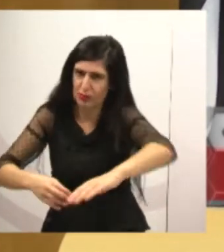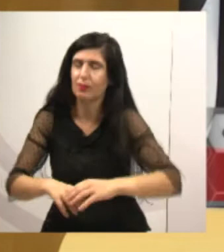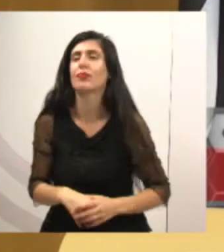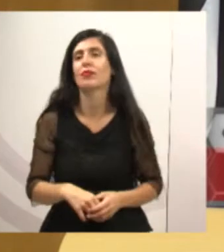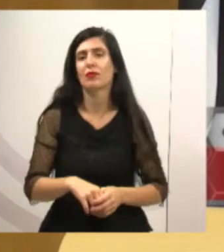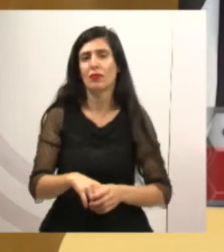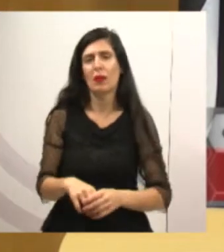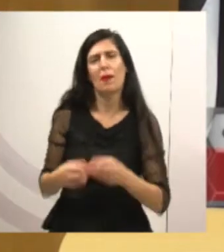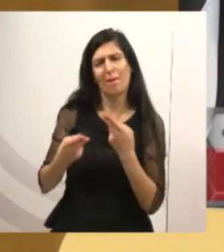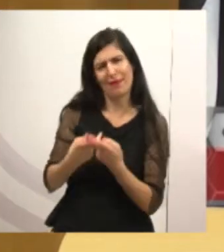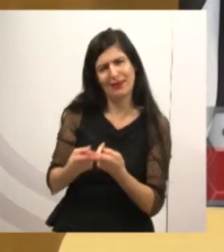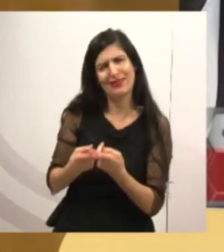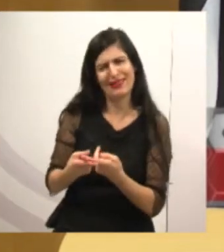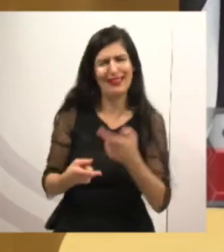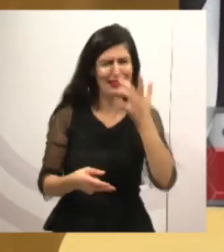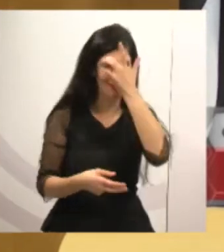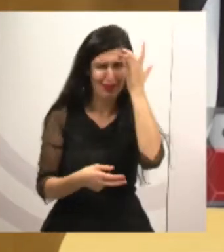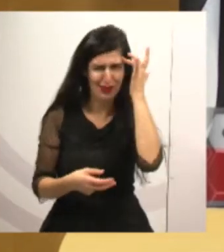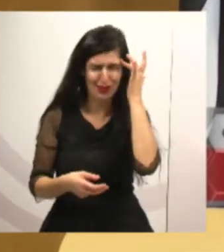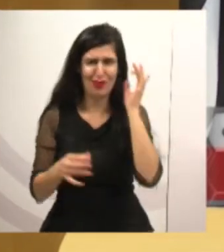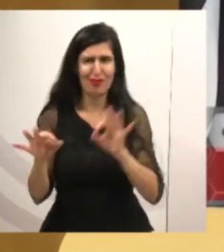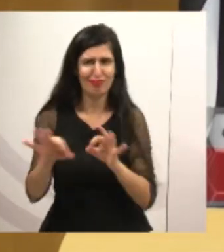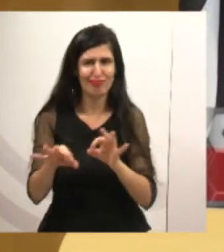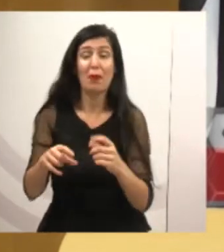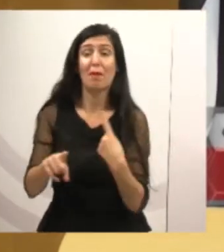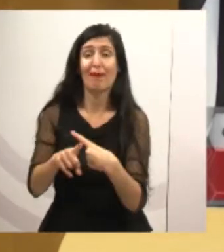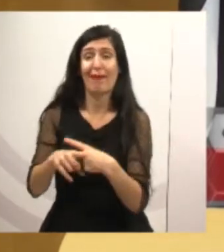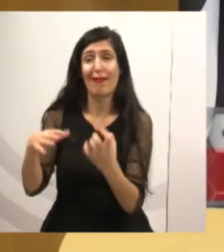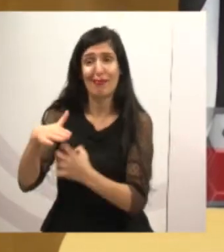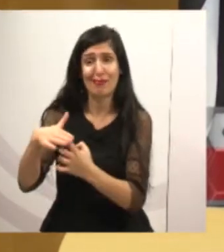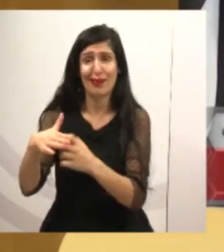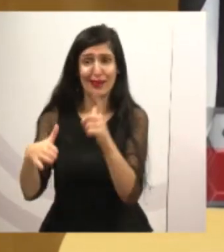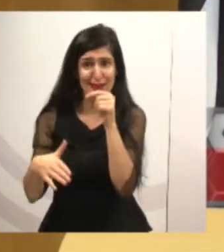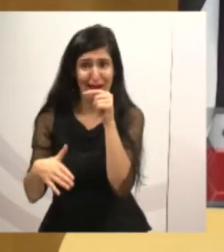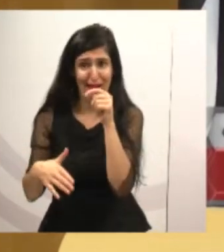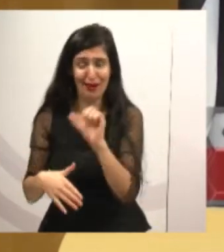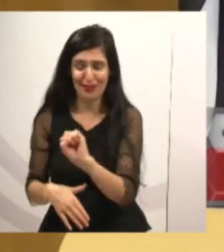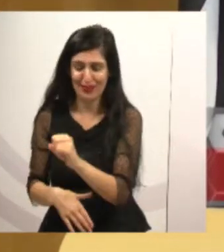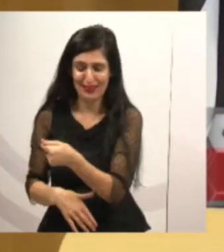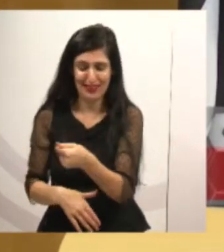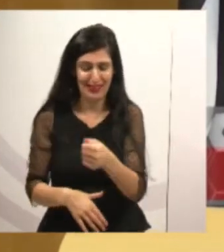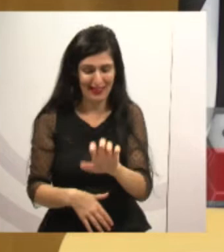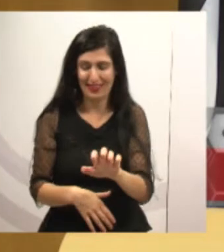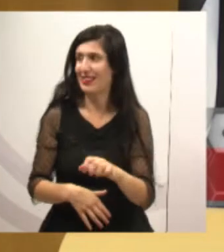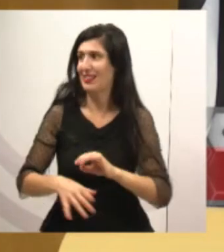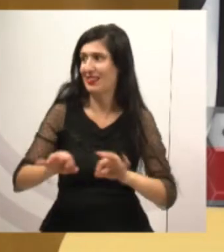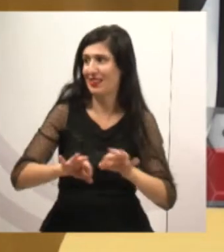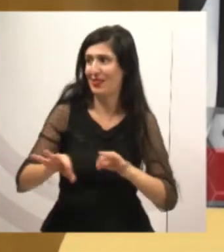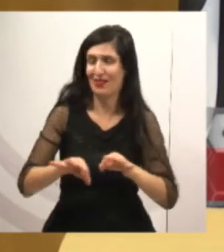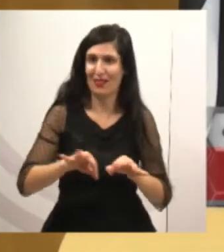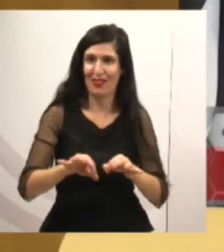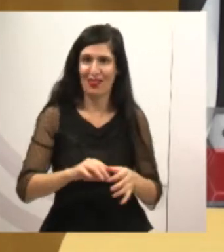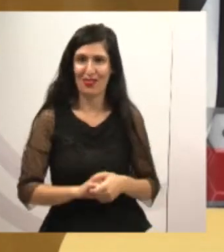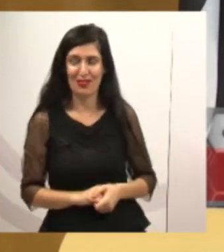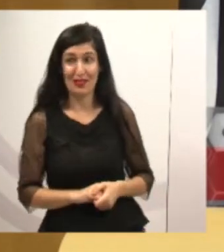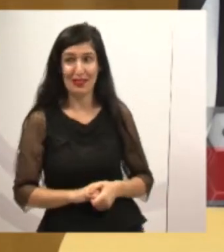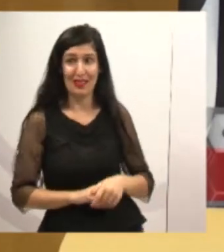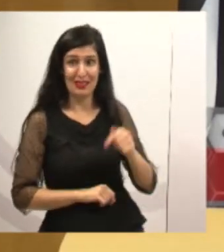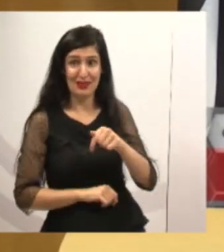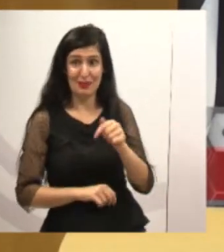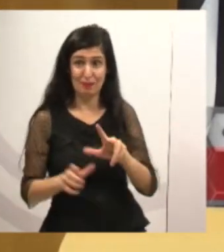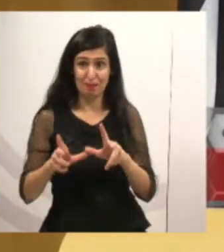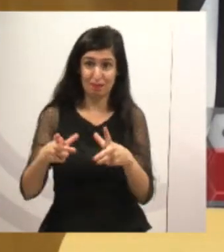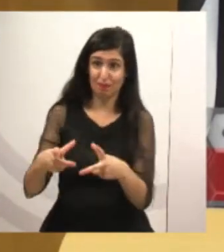mais um pouquinho de paciência, que vai ser arrumado sim. E nós aqui, os legítimos fiscais aqui na Câmara do Legislativo,